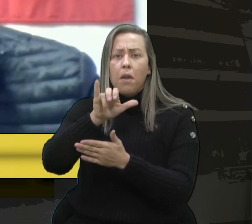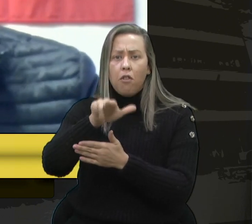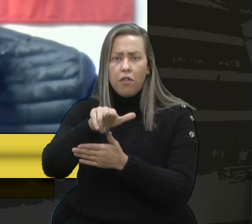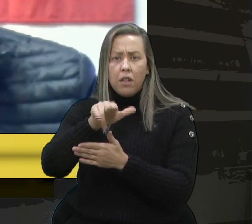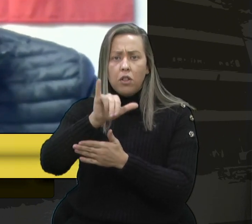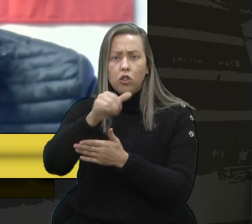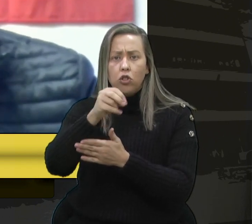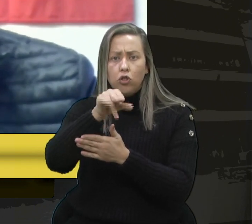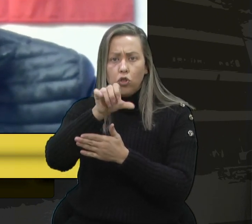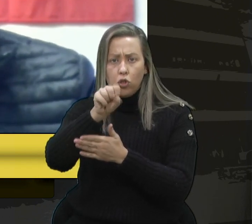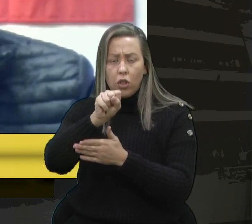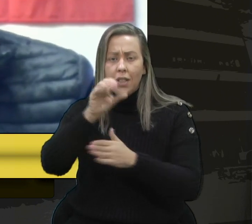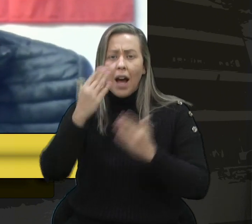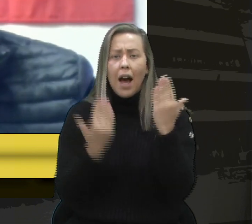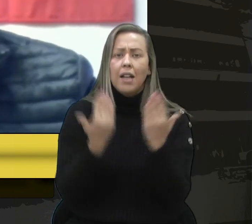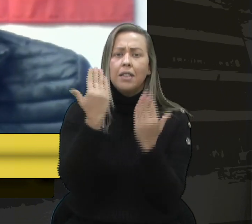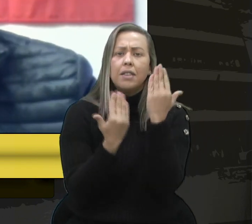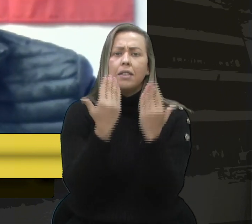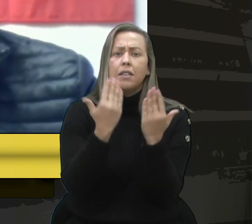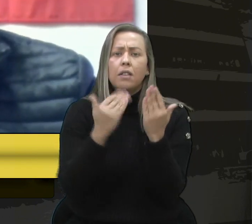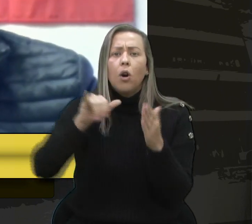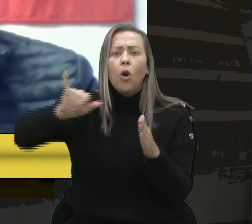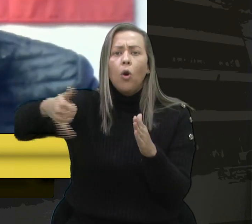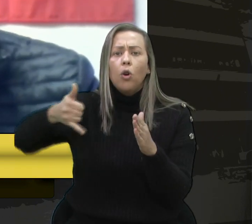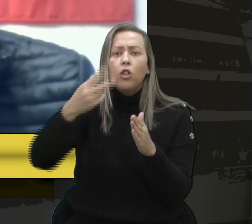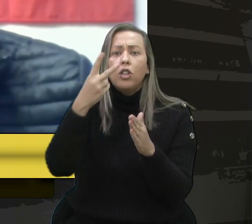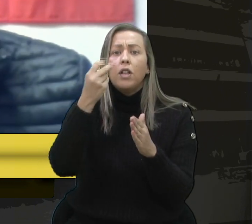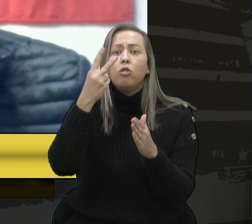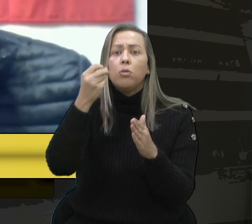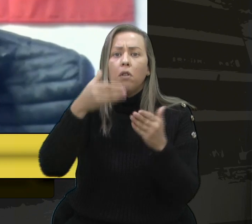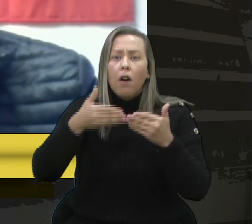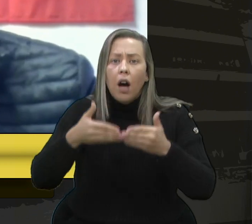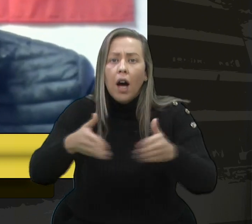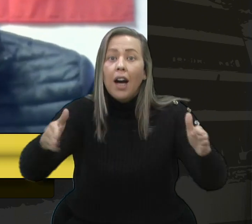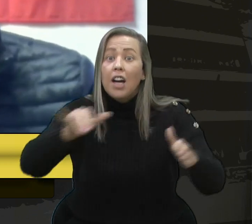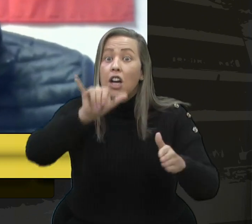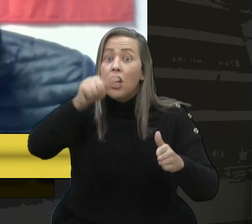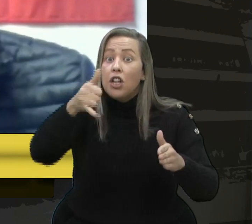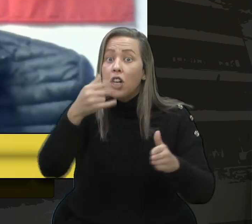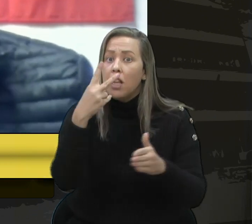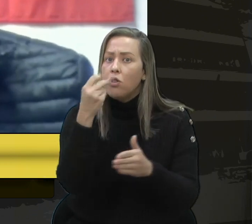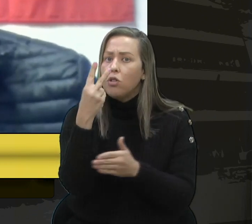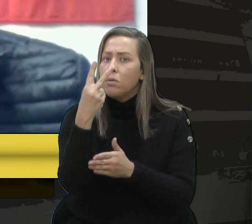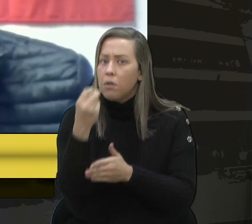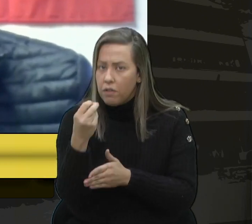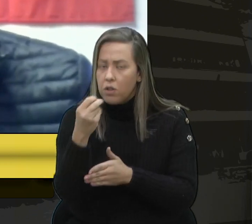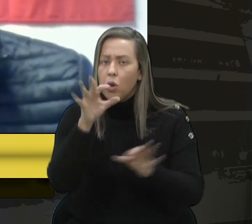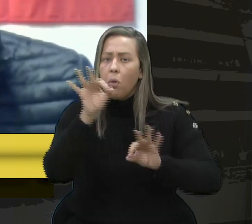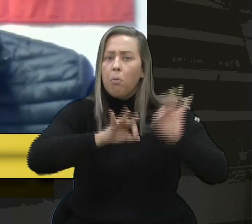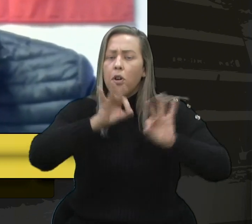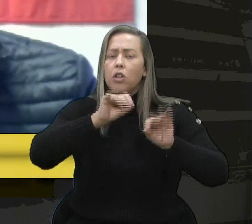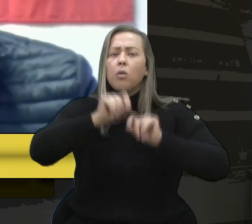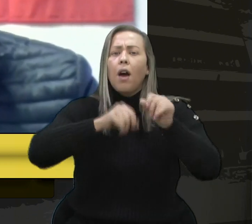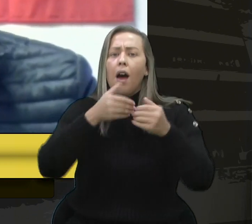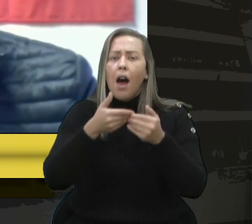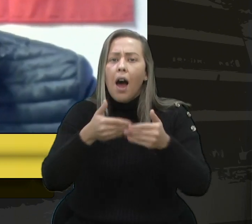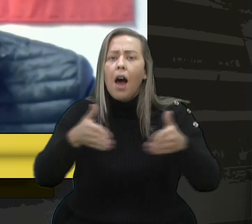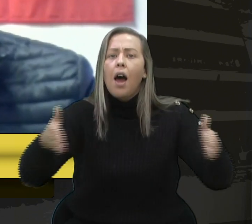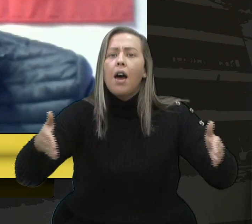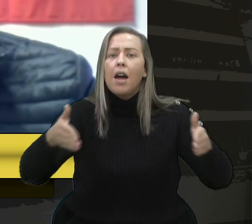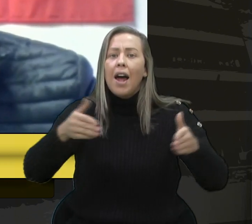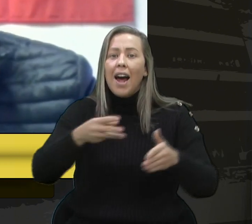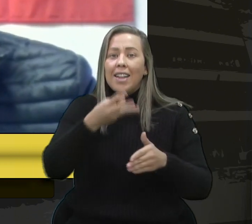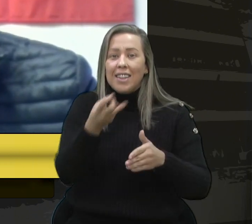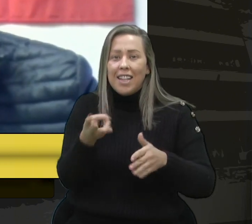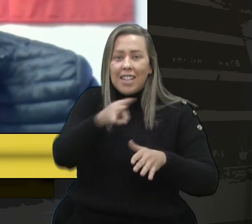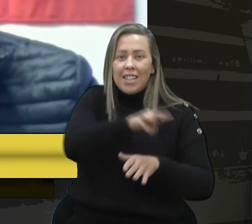A licitação só foi lançada em janeiro de 2020. Janeiro de 2020. O projeto pretendia aumentar a terceira pista